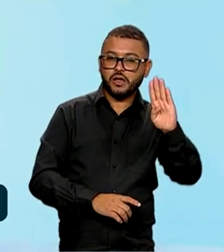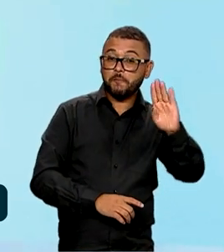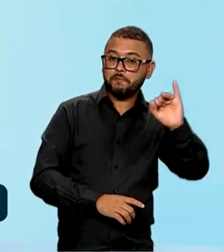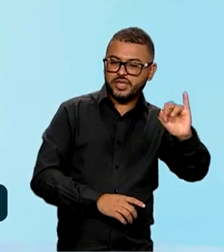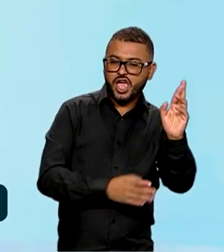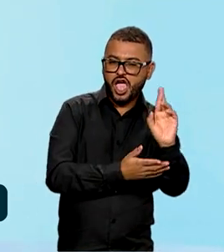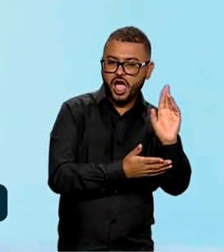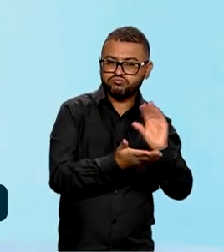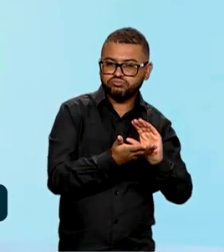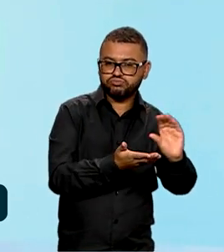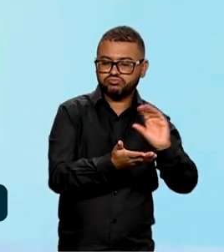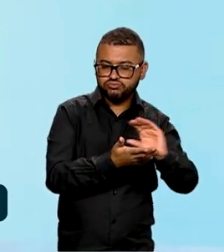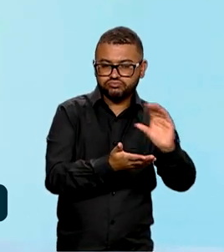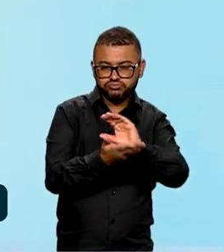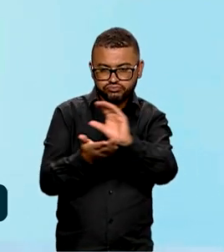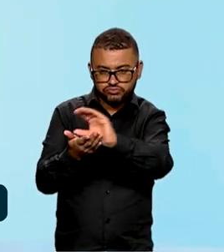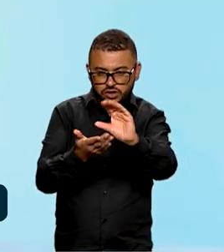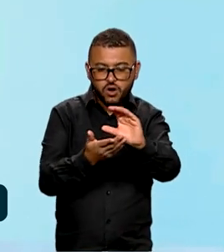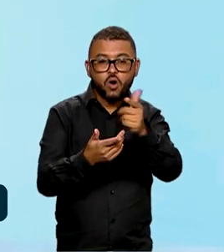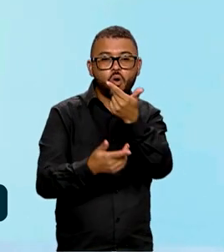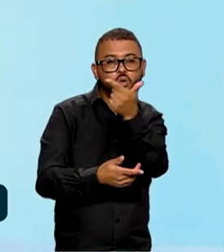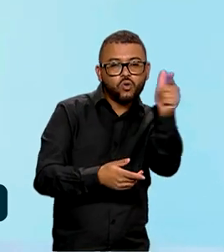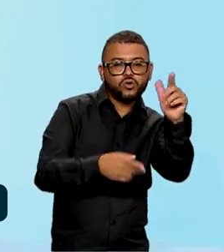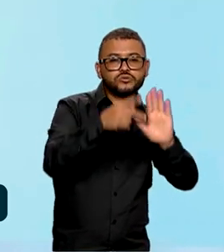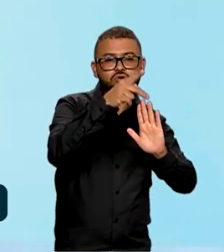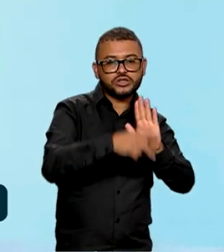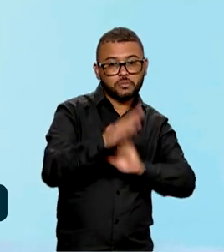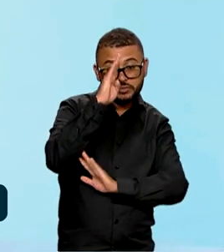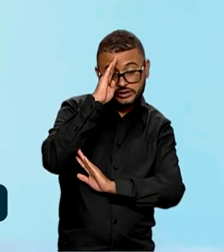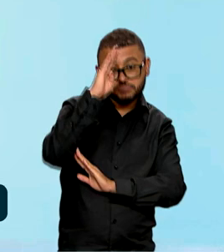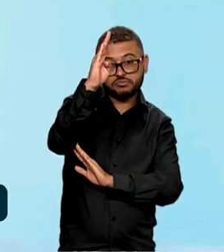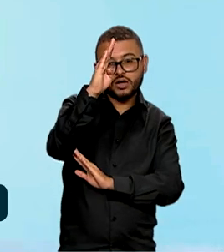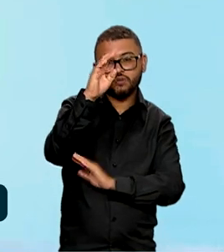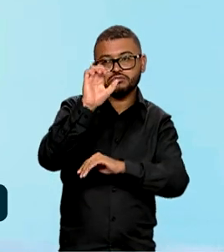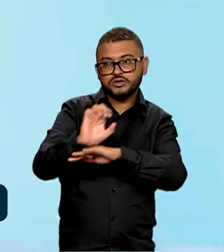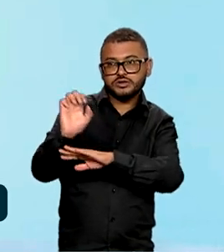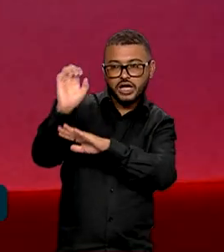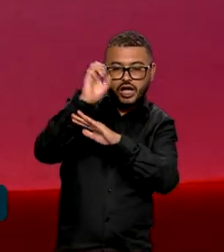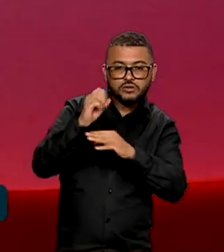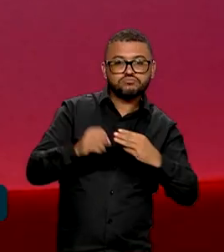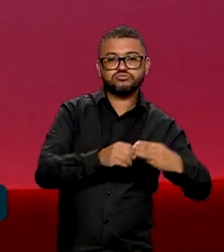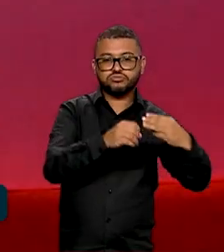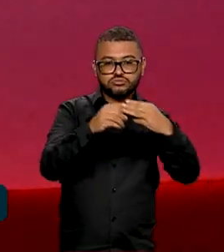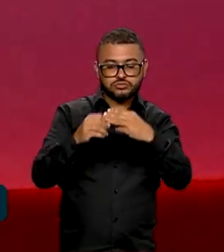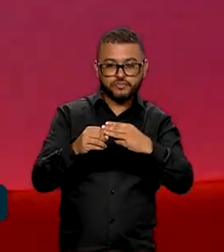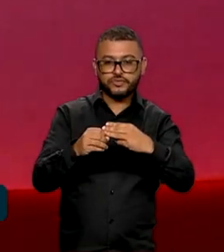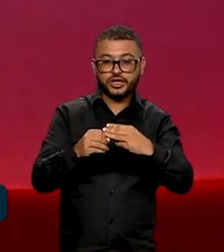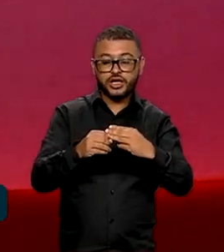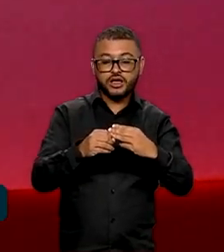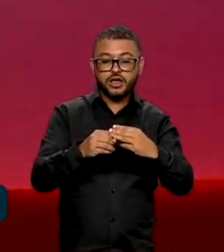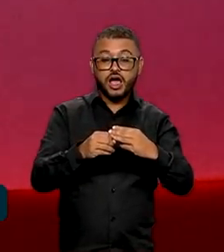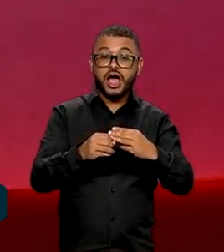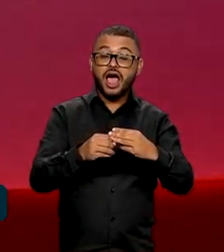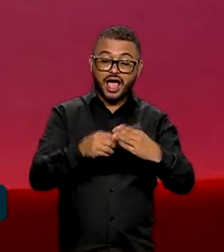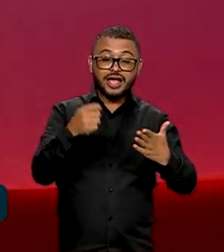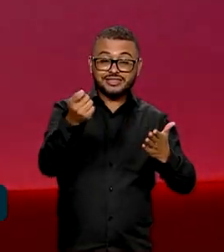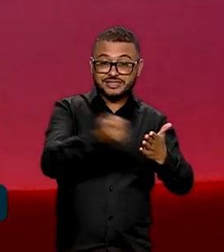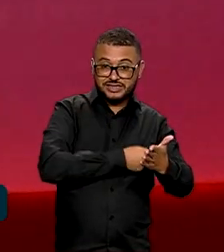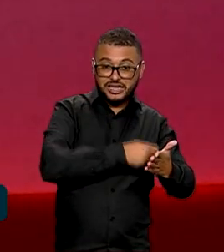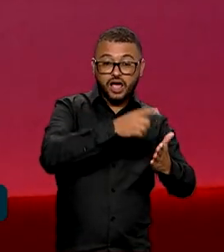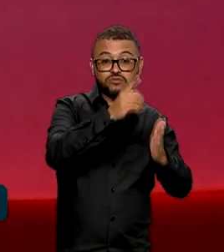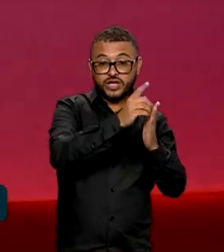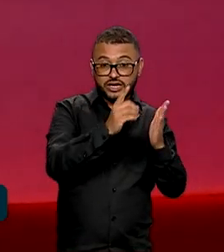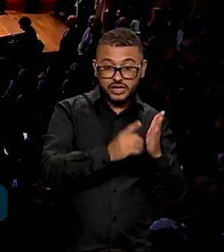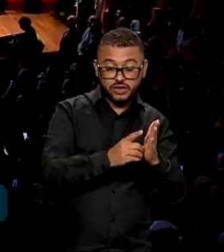de reais para a seleção de outros projetos prioritários de estados e municípios. Ao assinar o decreto que cria o PAC,